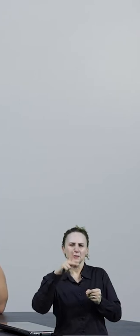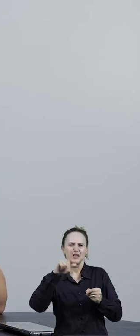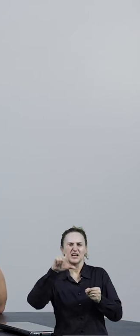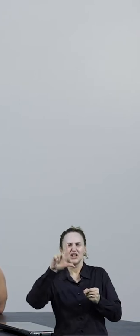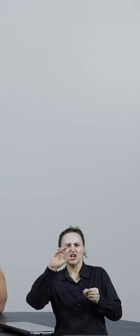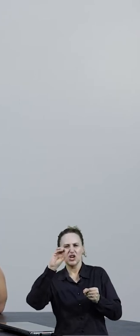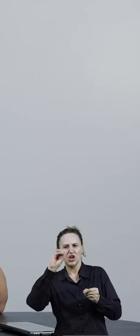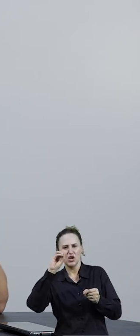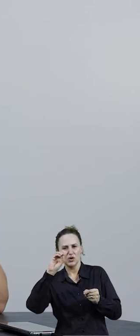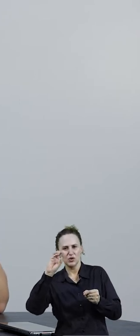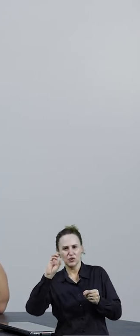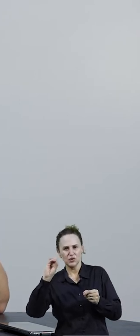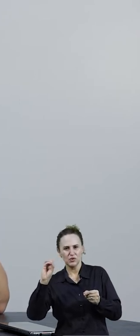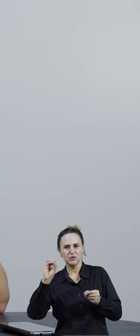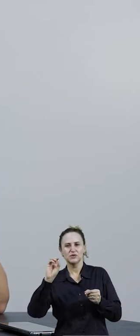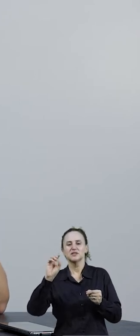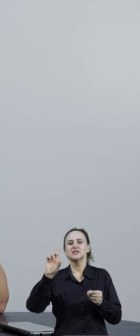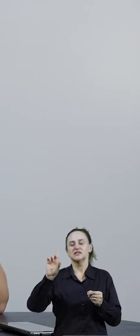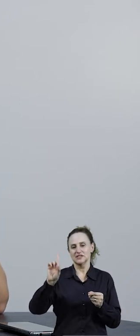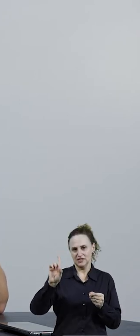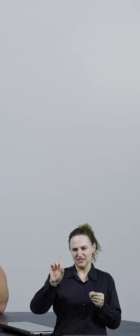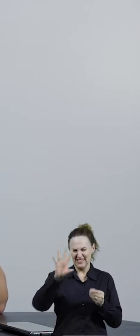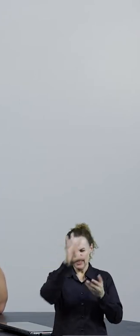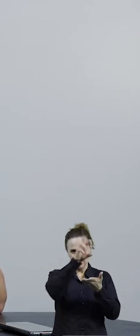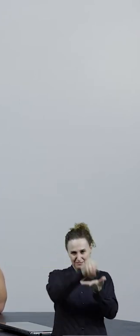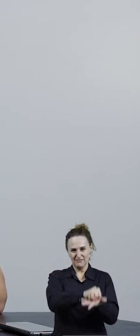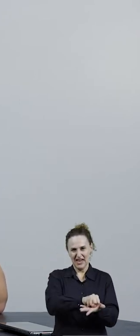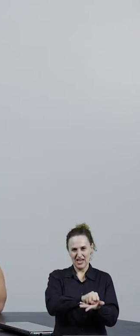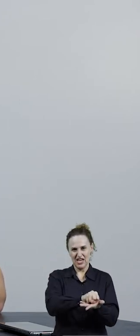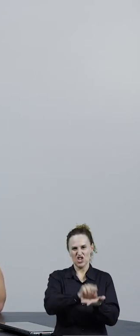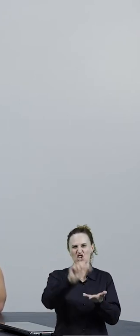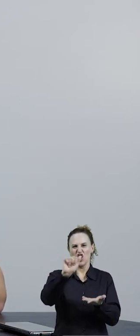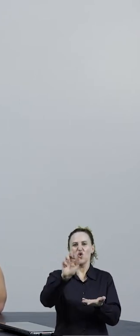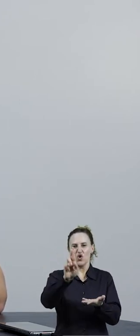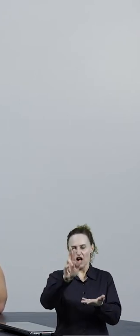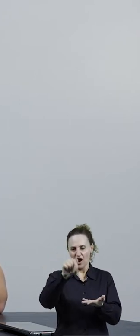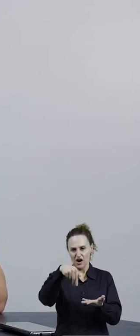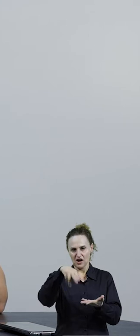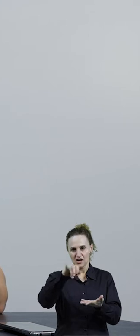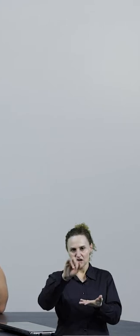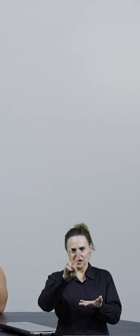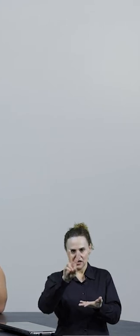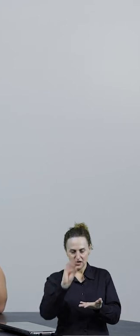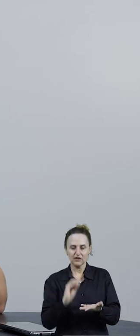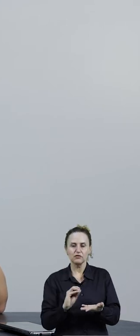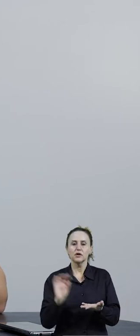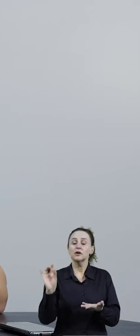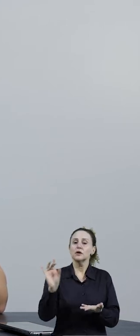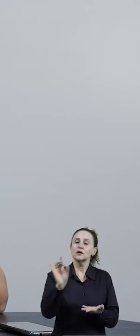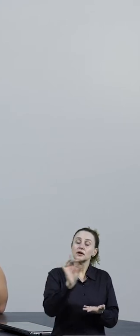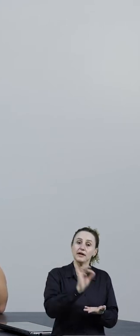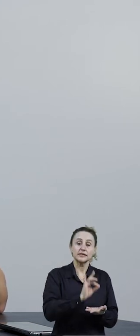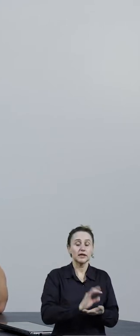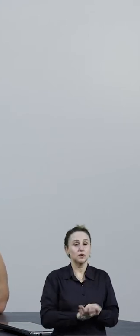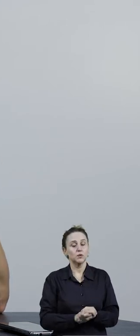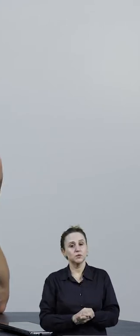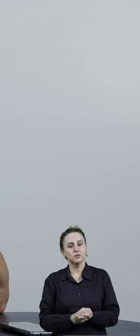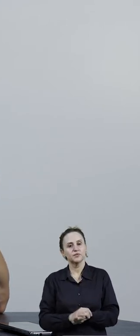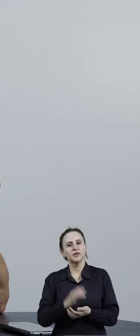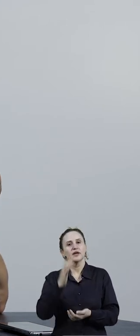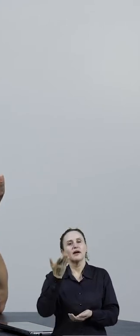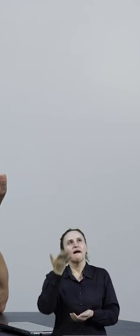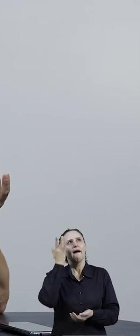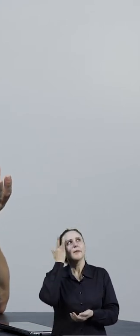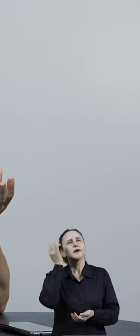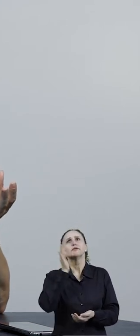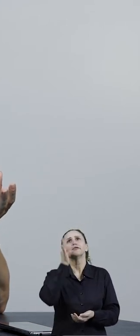Drive, como compartilhar, né? No Google Docs, pra que você faça uma escrita colaborativa. Então, cada um, né? Por exemplo, amanhã ou